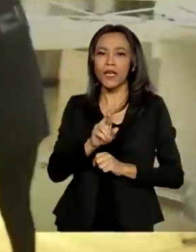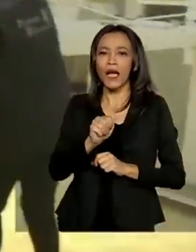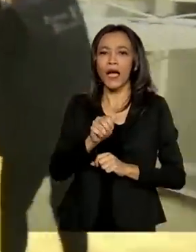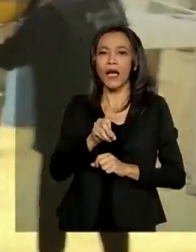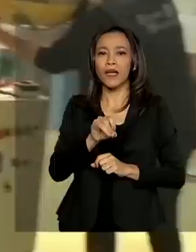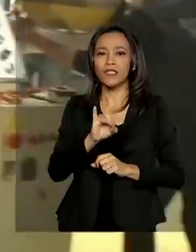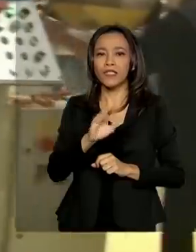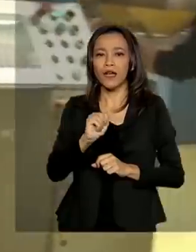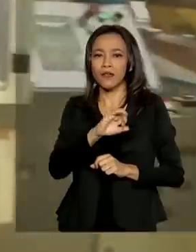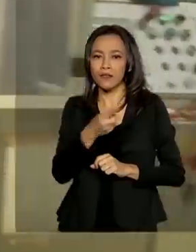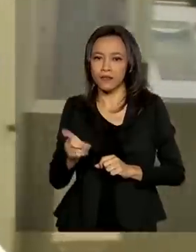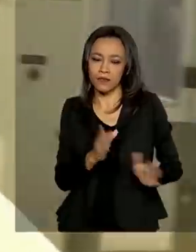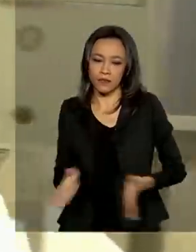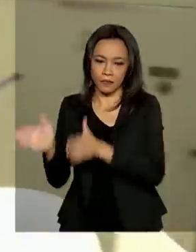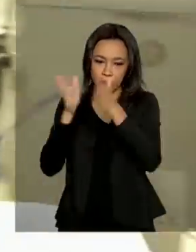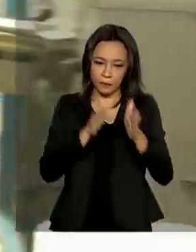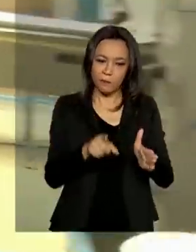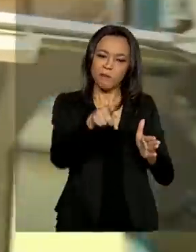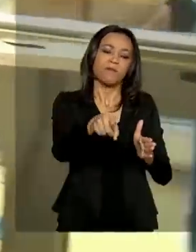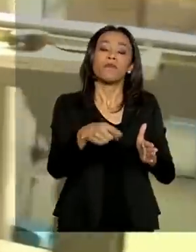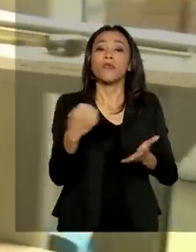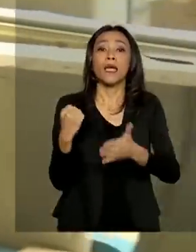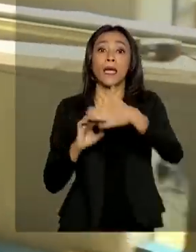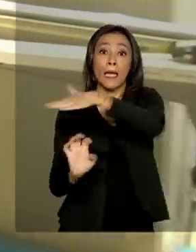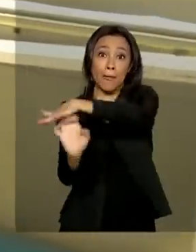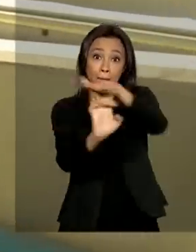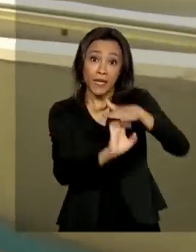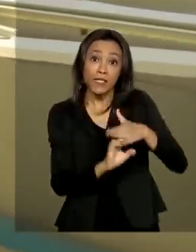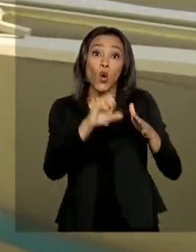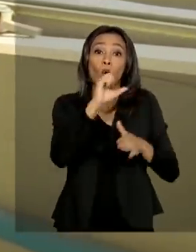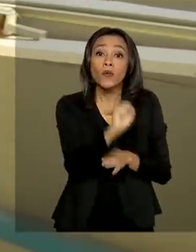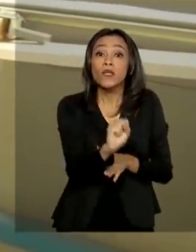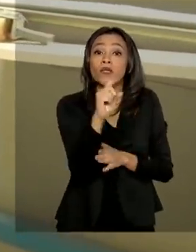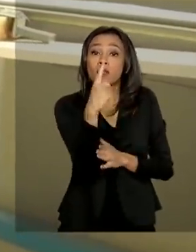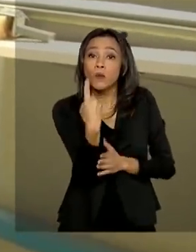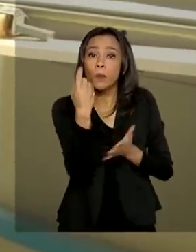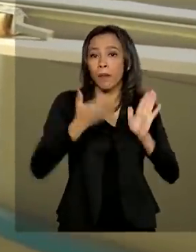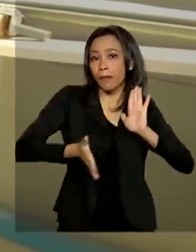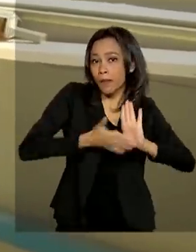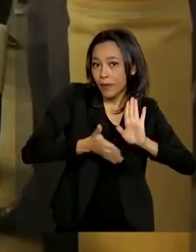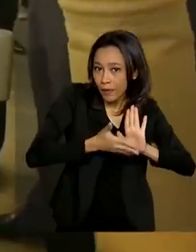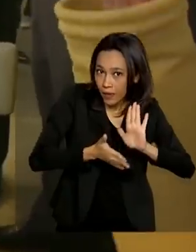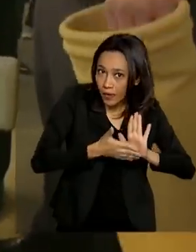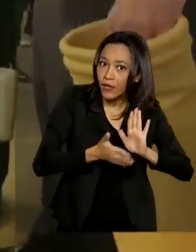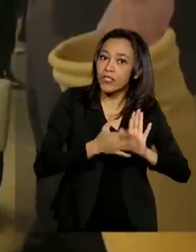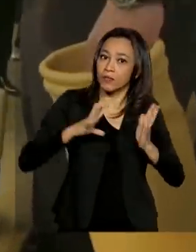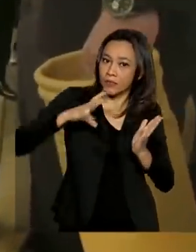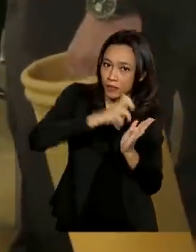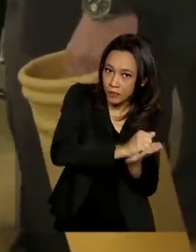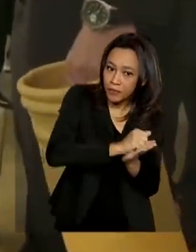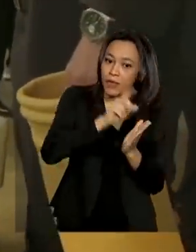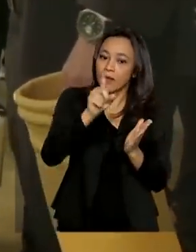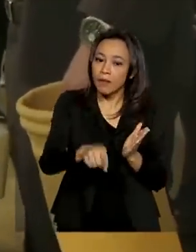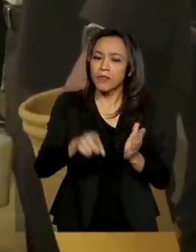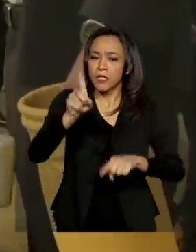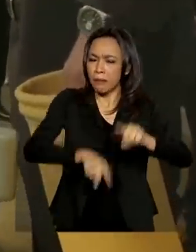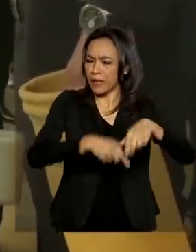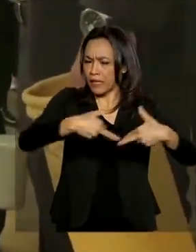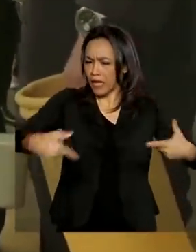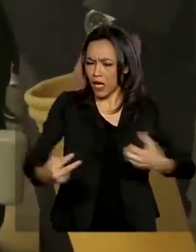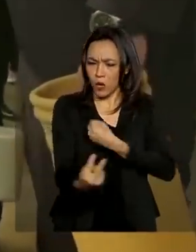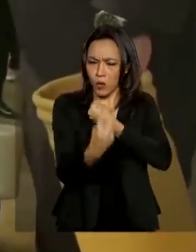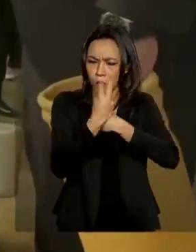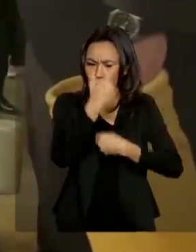Empresas cadastraram 81 propostas para o desenvolvimento de equipamentos de proteção individual e coletiva para